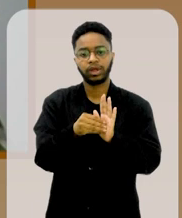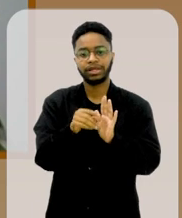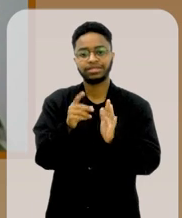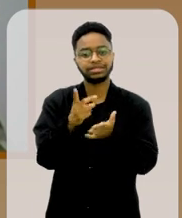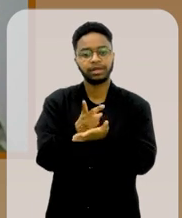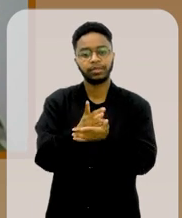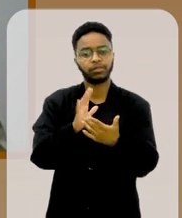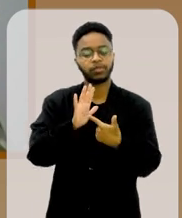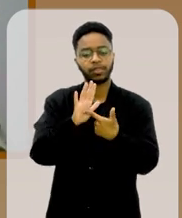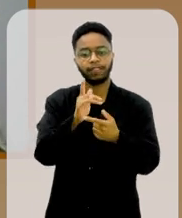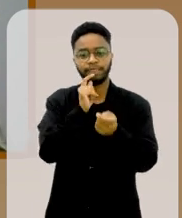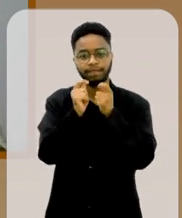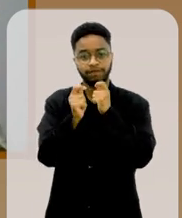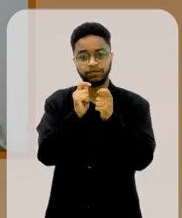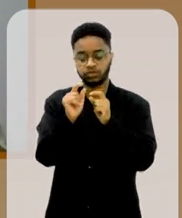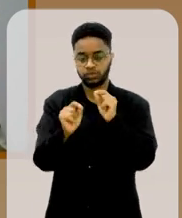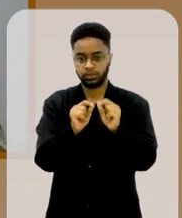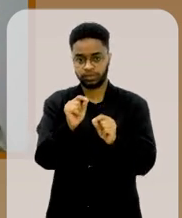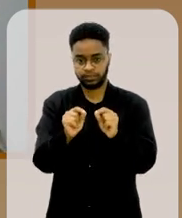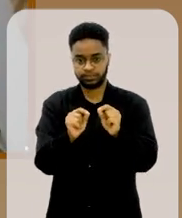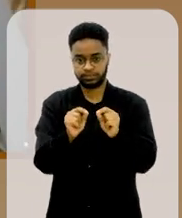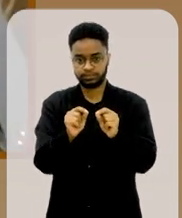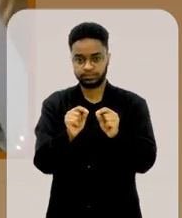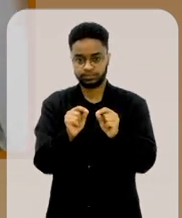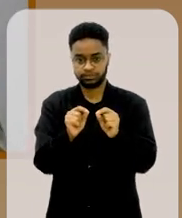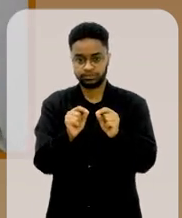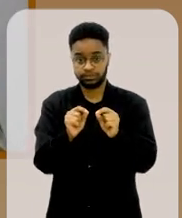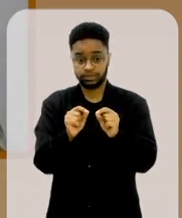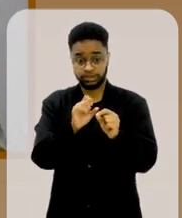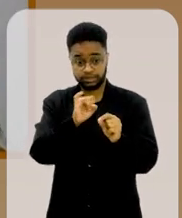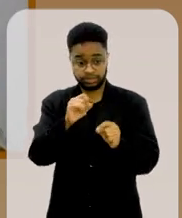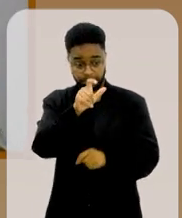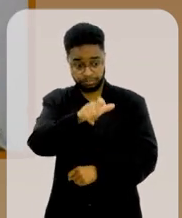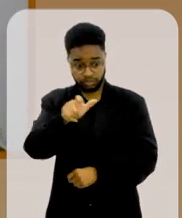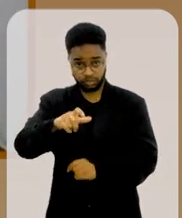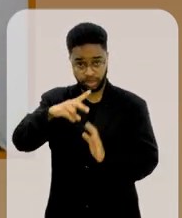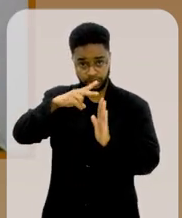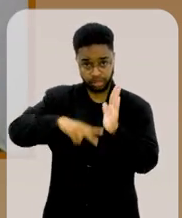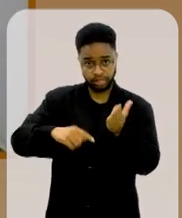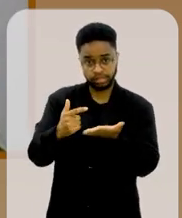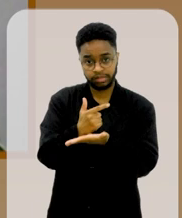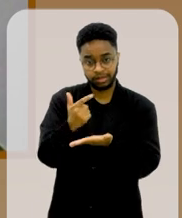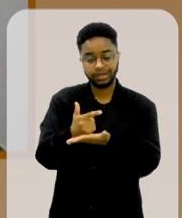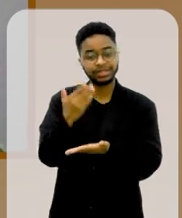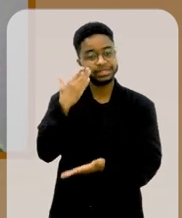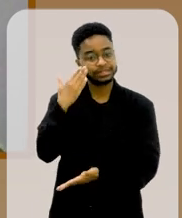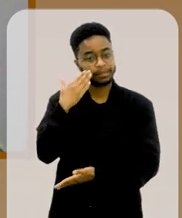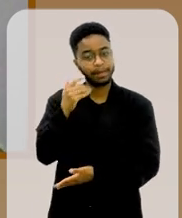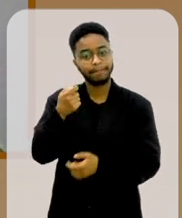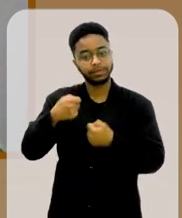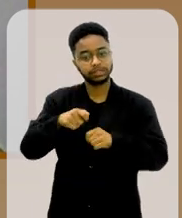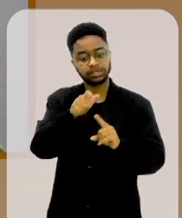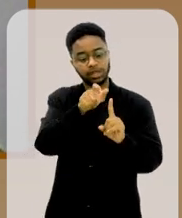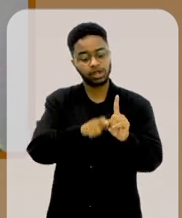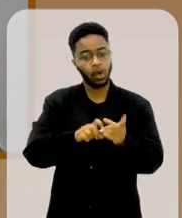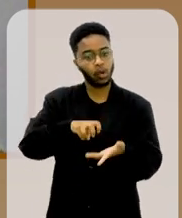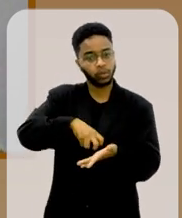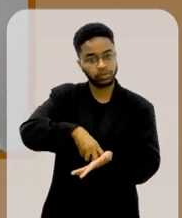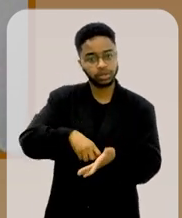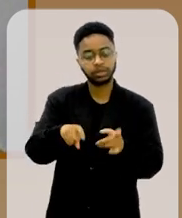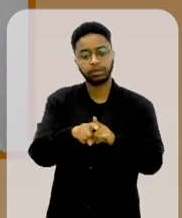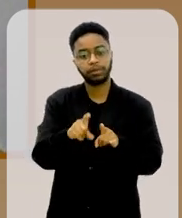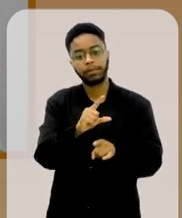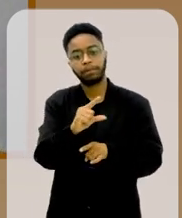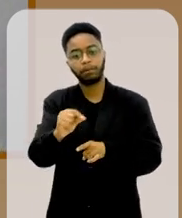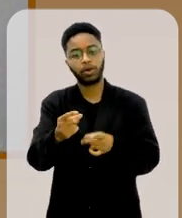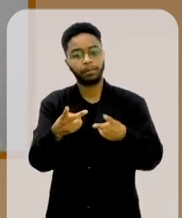minhas entrevistas que quem lesse o livro saberia que ele merecia ter sido condenado e saído